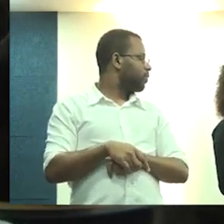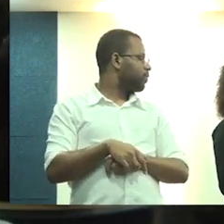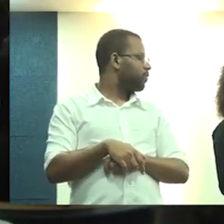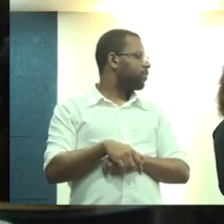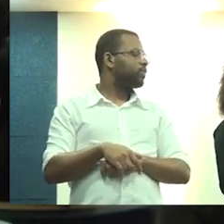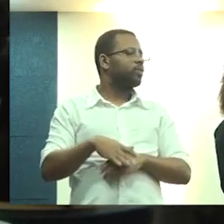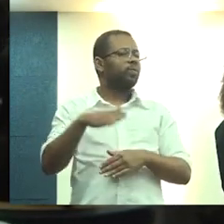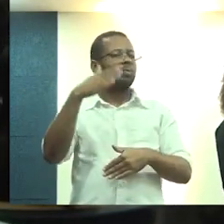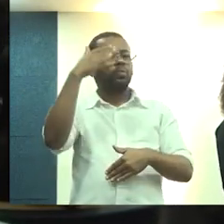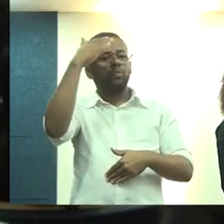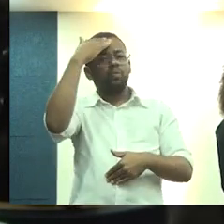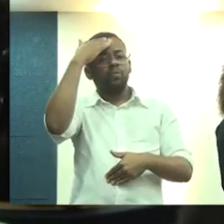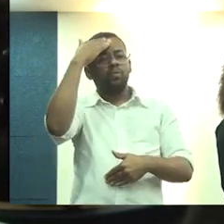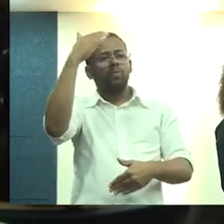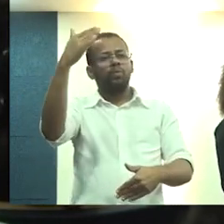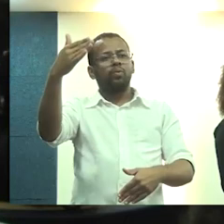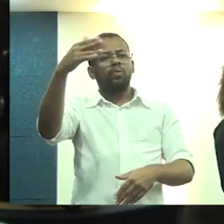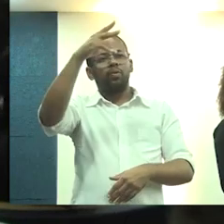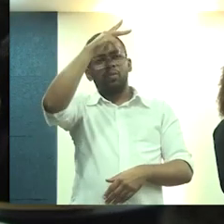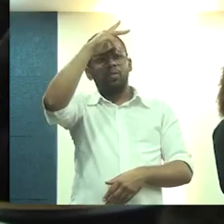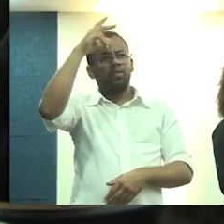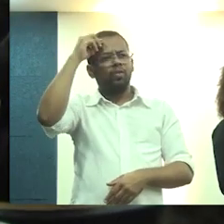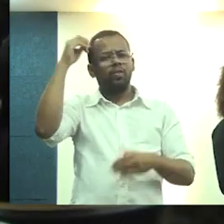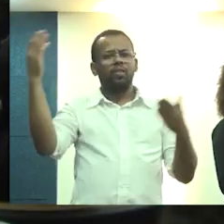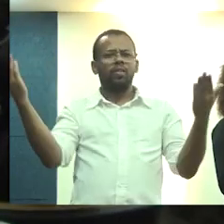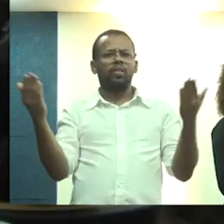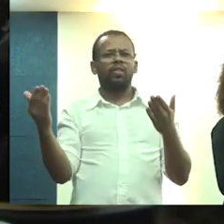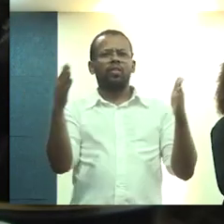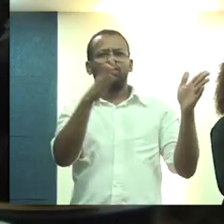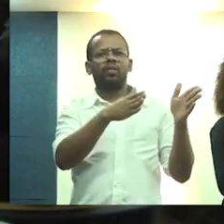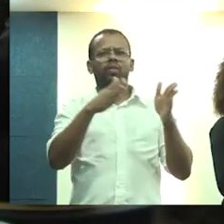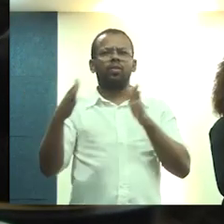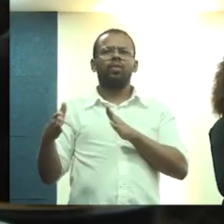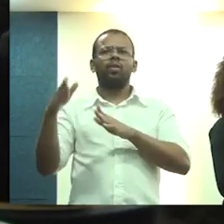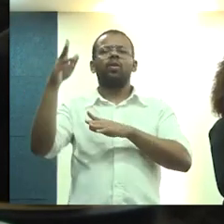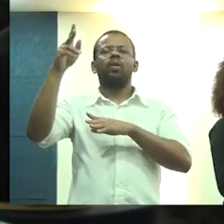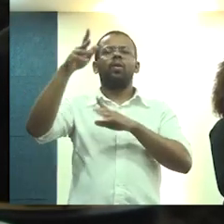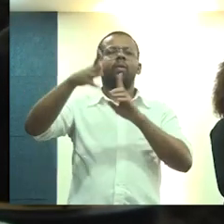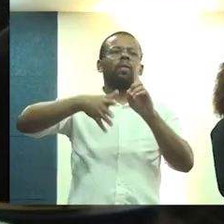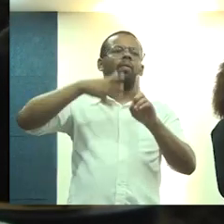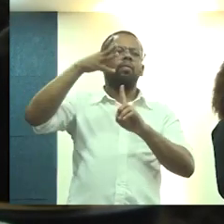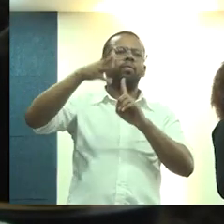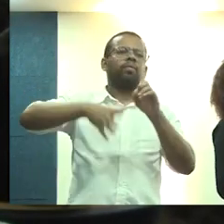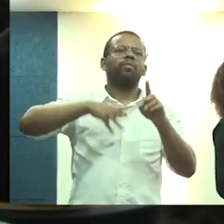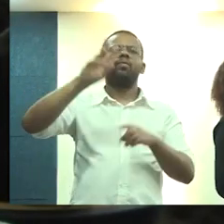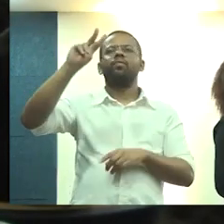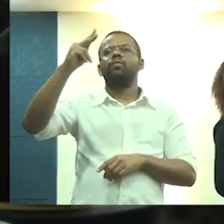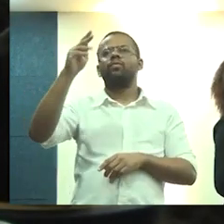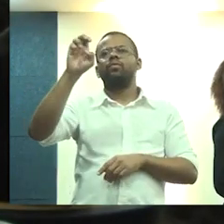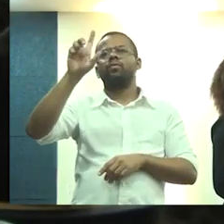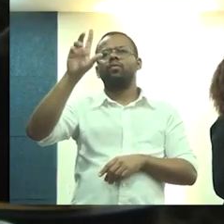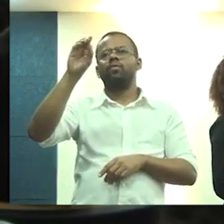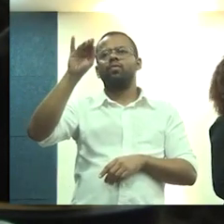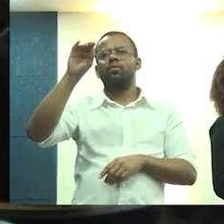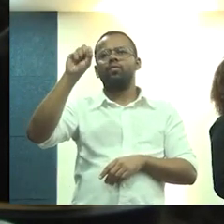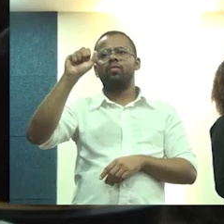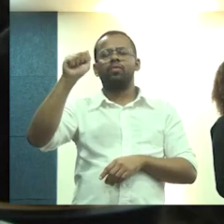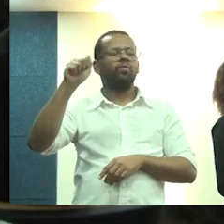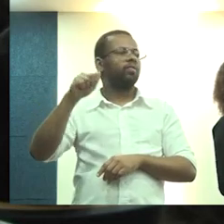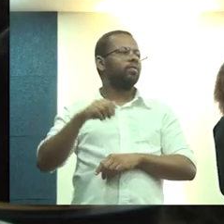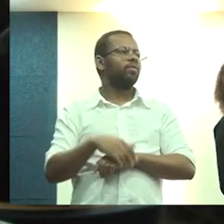Muito obrigada, prefeito. Agora, com a palavra, a presidente do Cal Sergipe, senhora Heloísa Diniz.